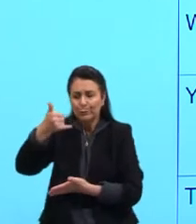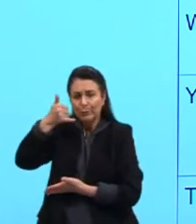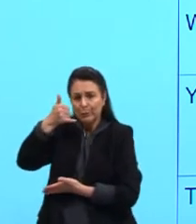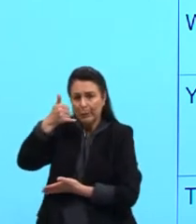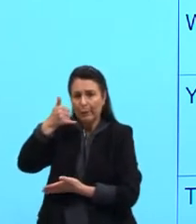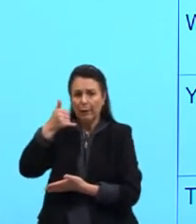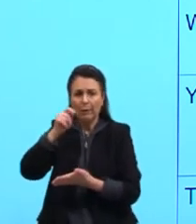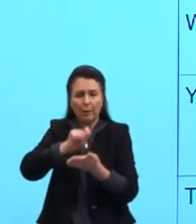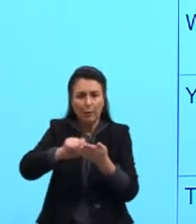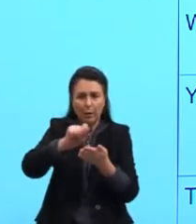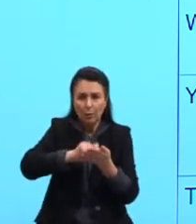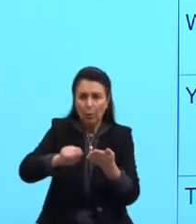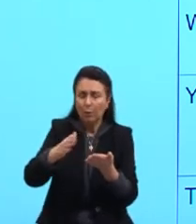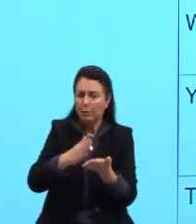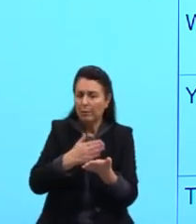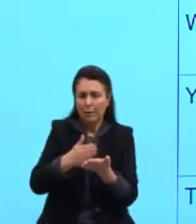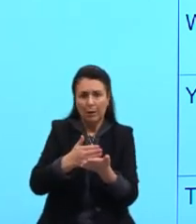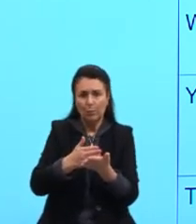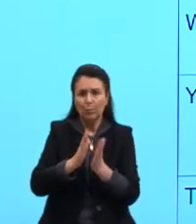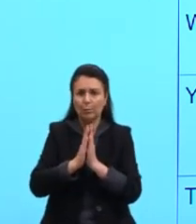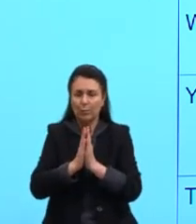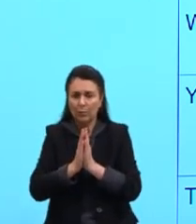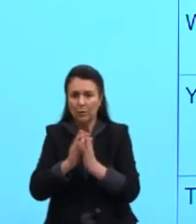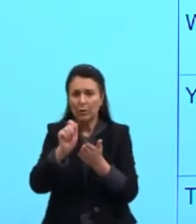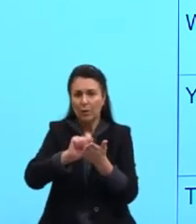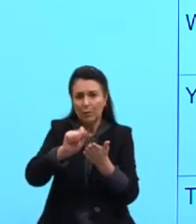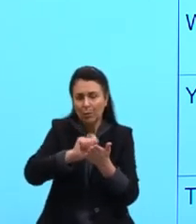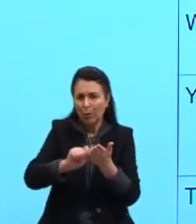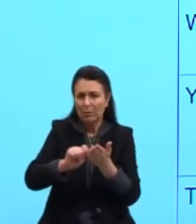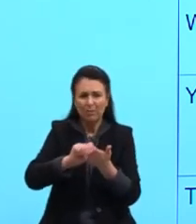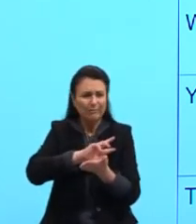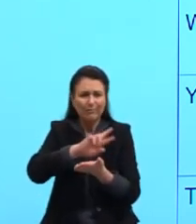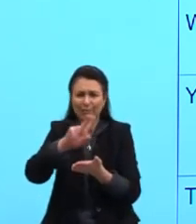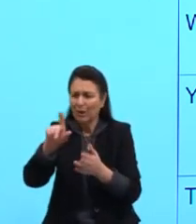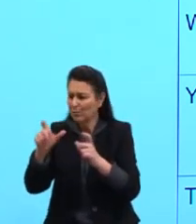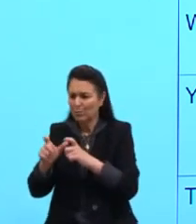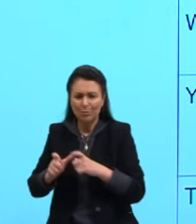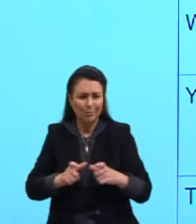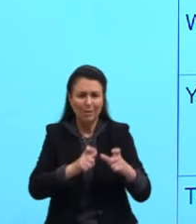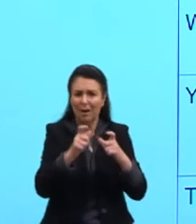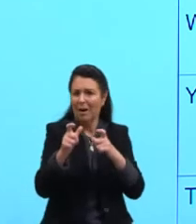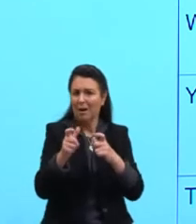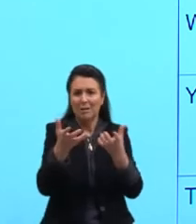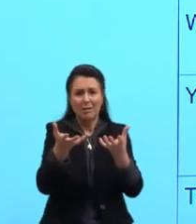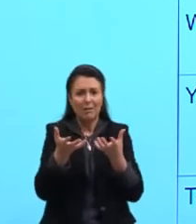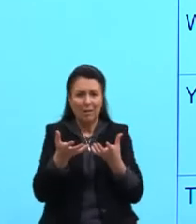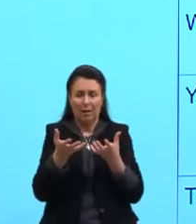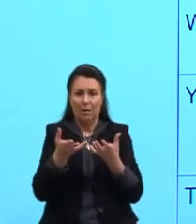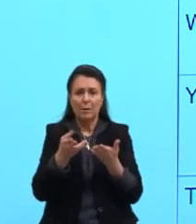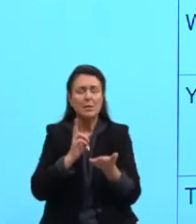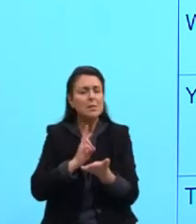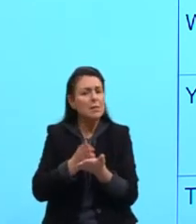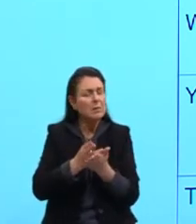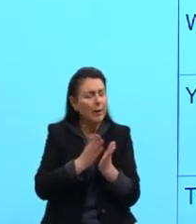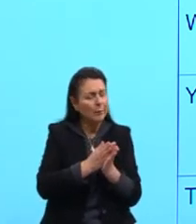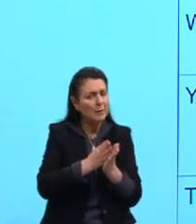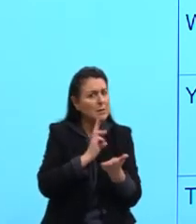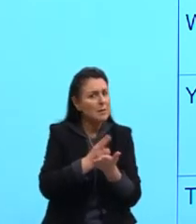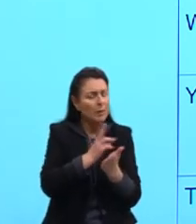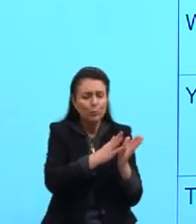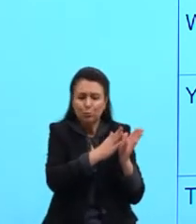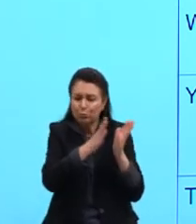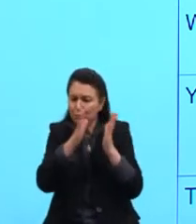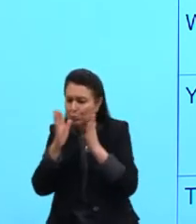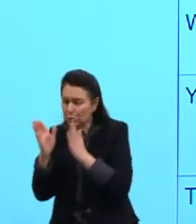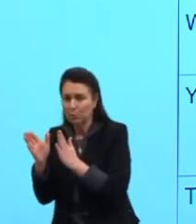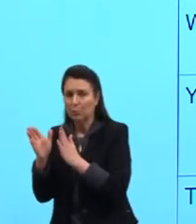Façam anotações no caderno. Façam anotações variadas. As mais frequentes anotações para vocês pegarem